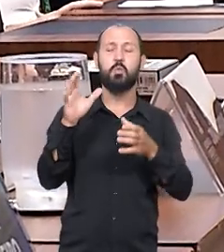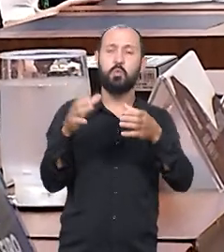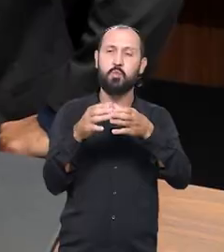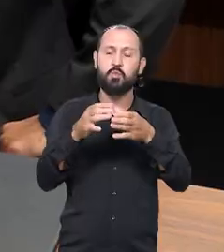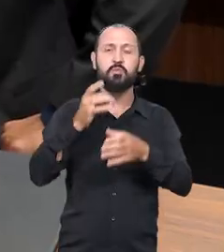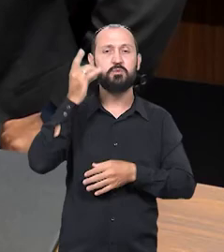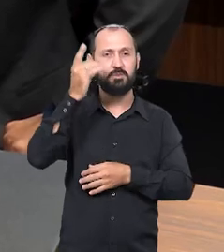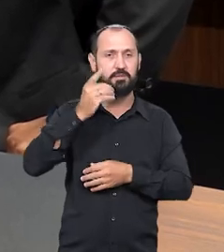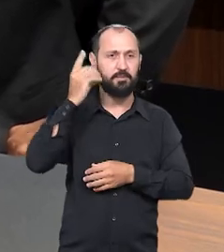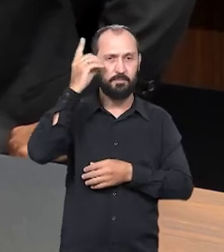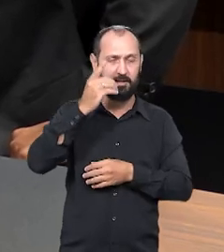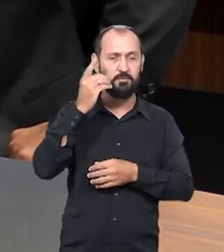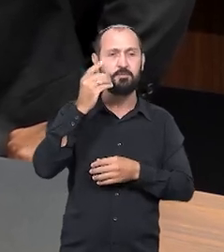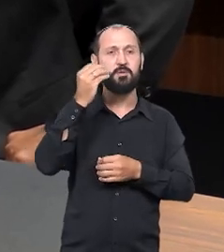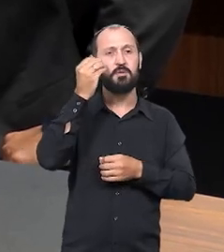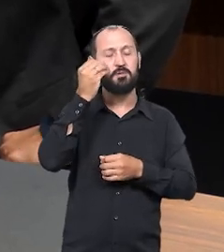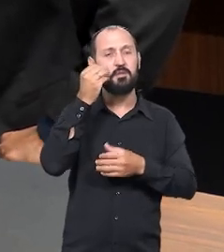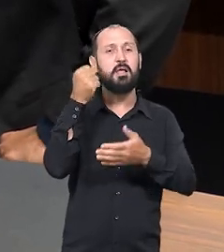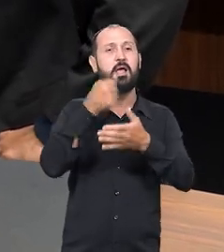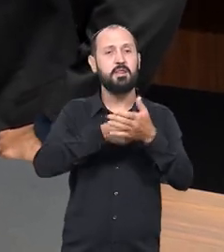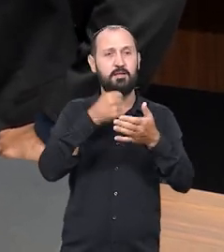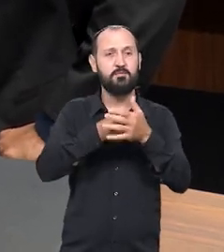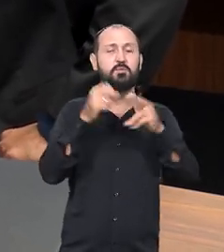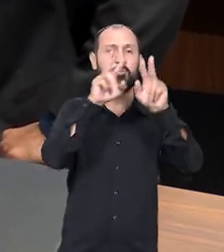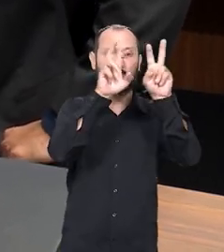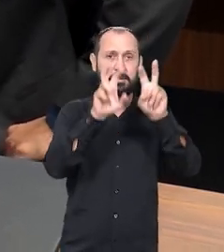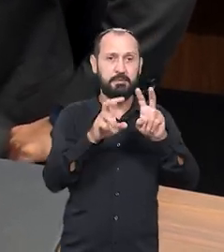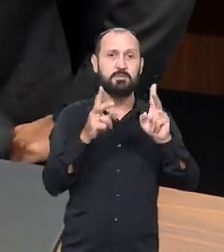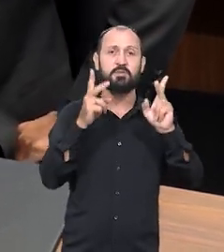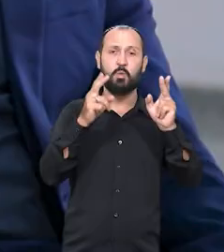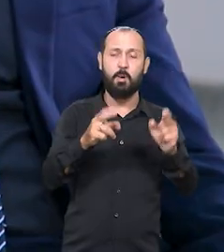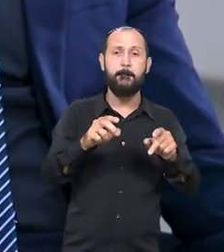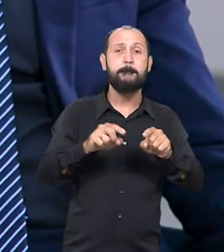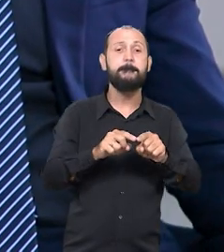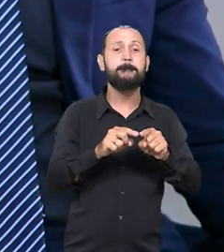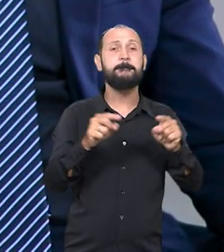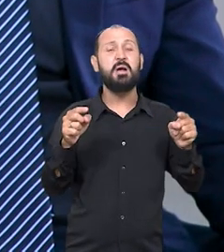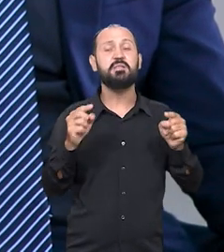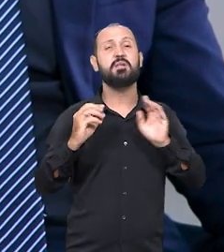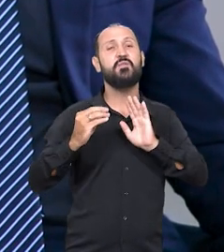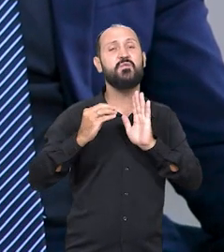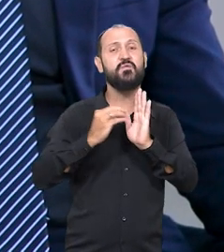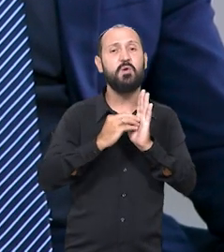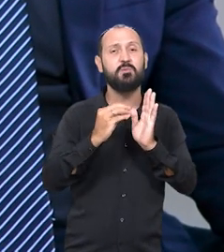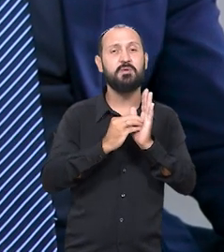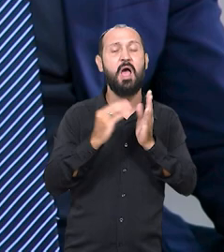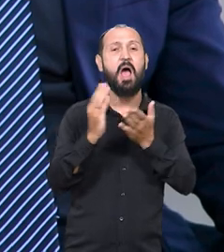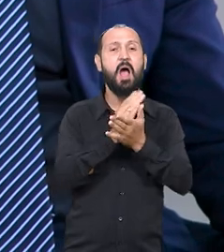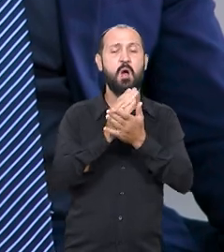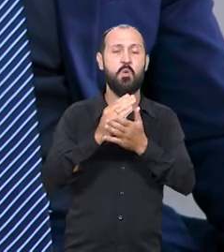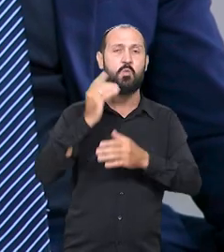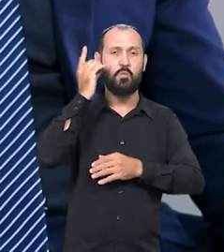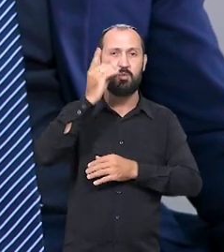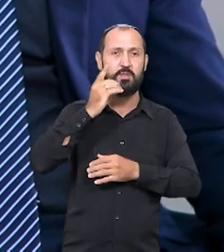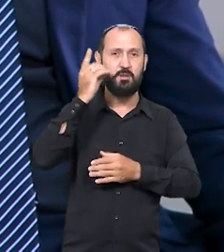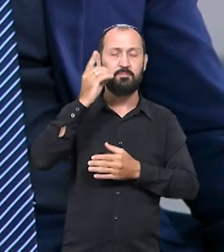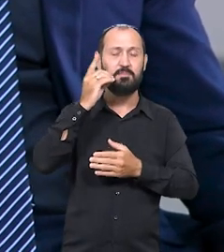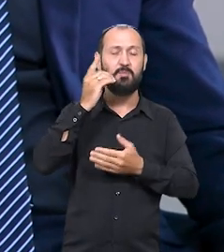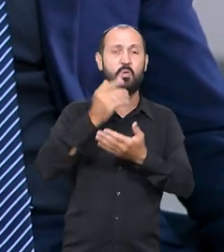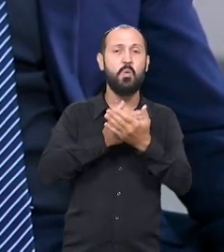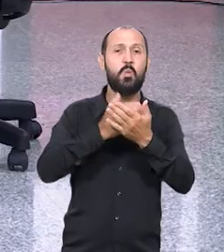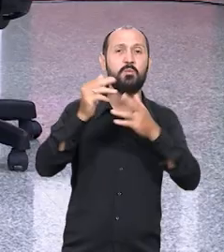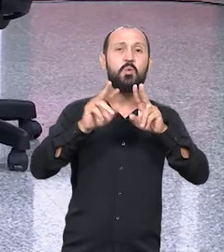deputados tendem a defender essas mesmas pautas, porém eu acredito que faltava algum parlamentar